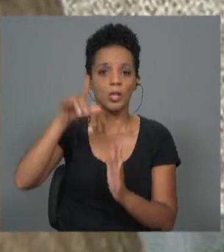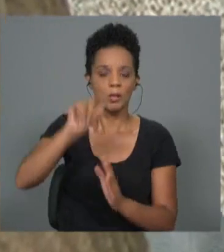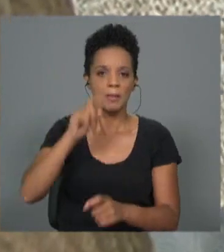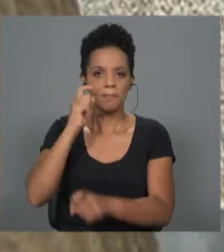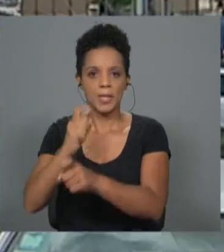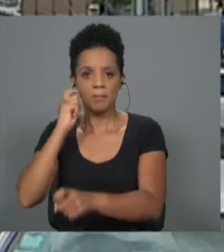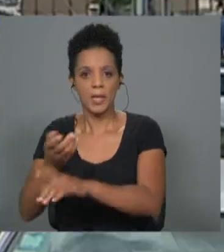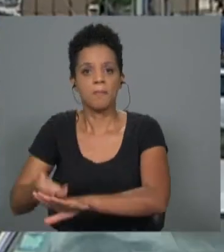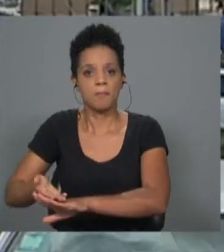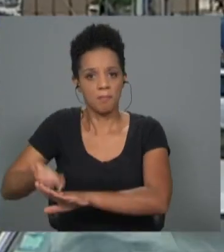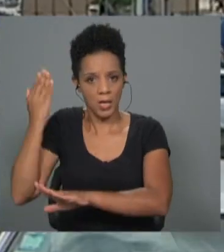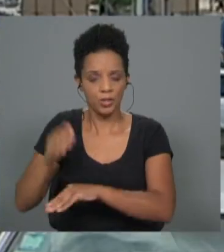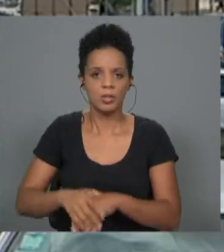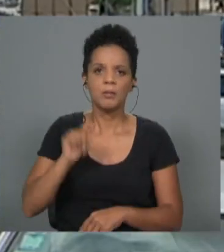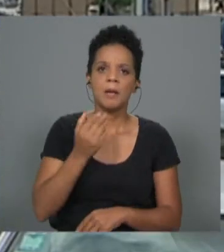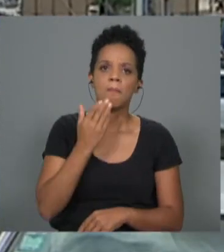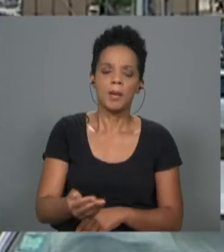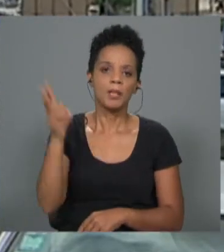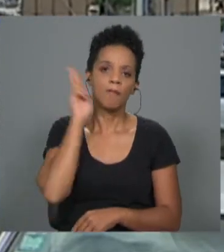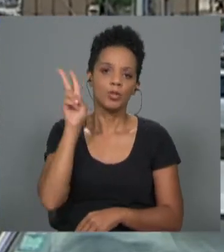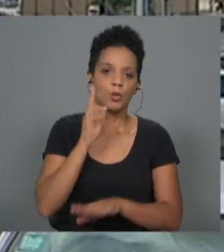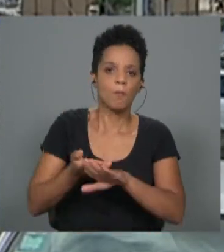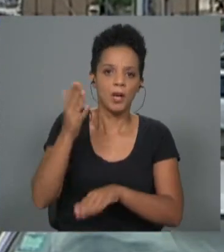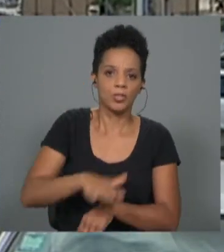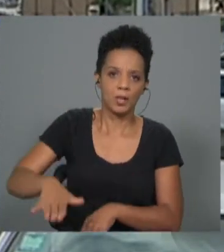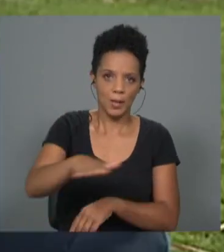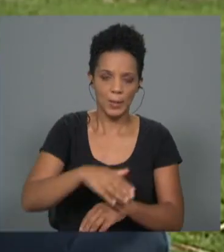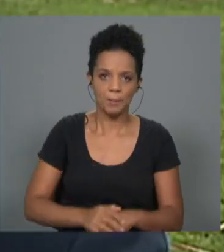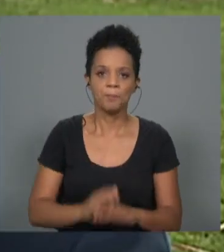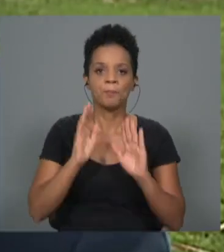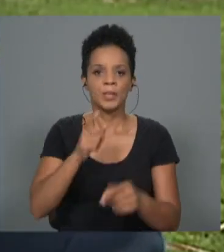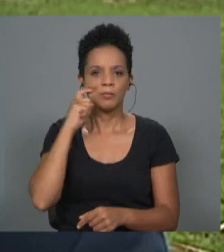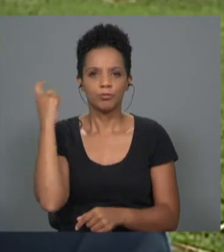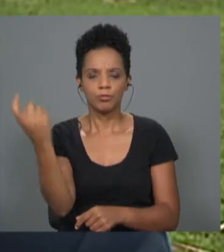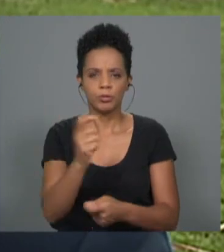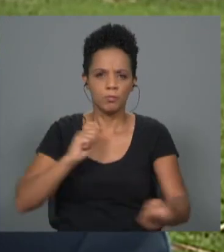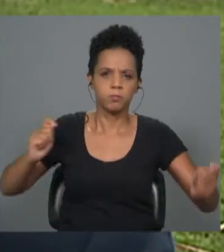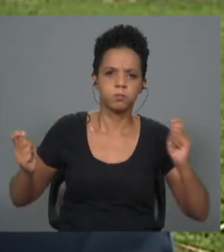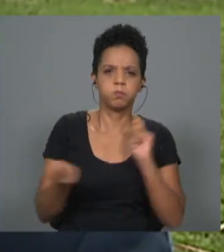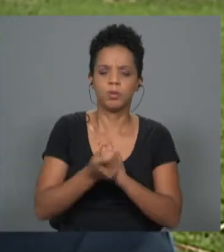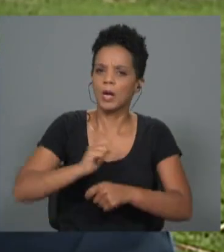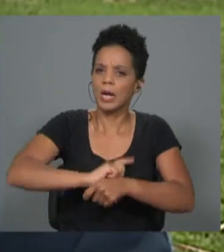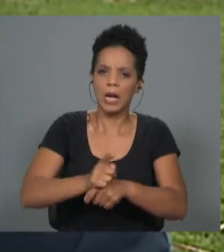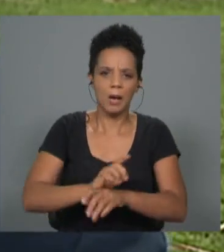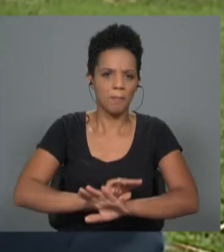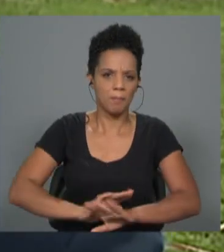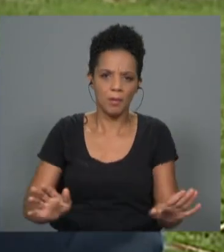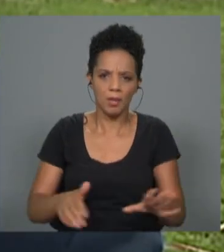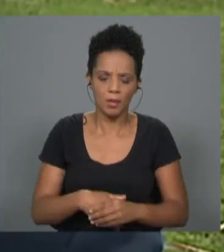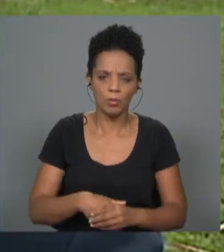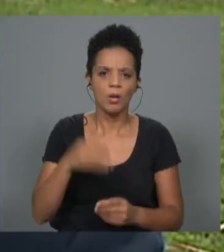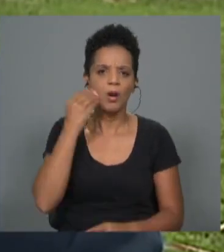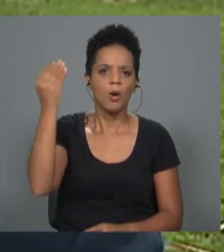exigentes e pedem uma maior valorização do setor. É preciso rever radicalmente, o mais rápido possível, os